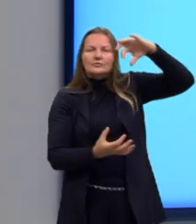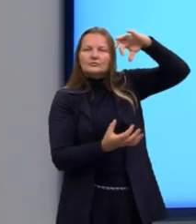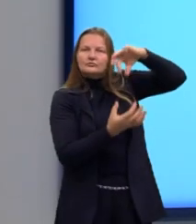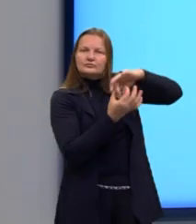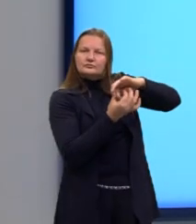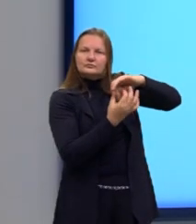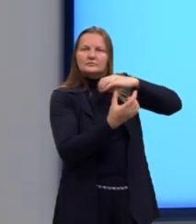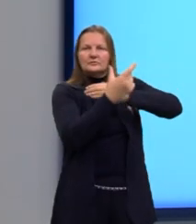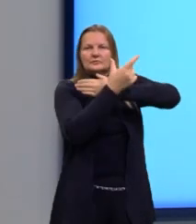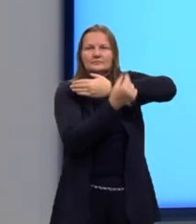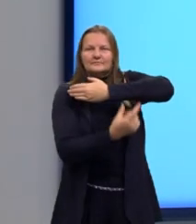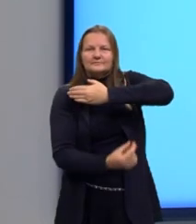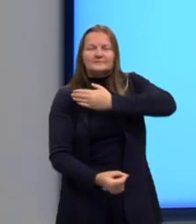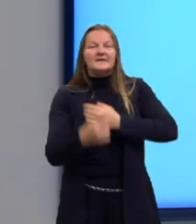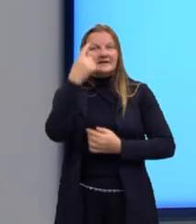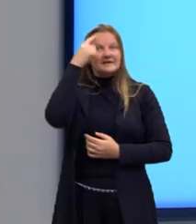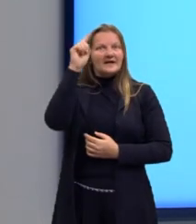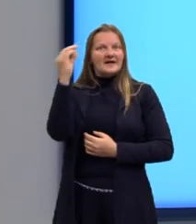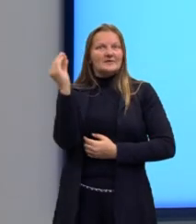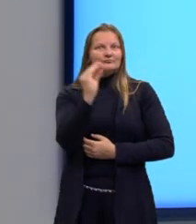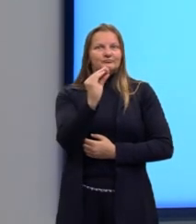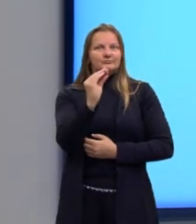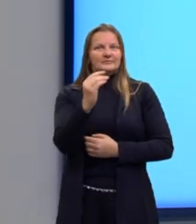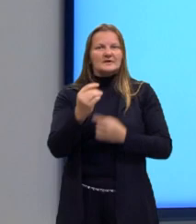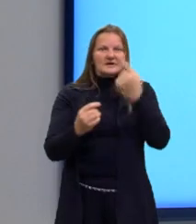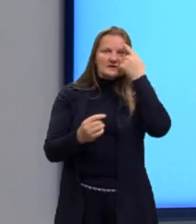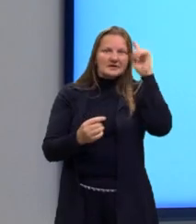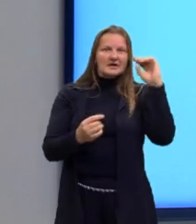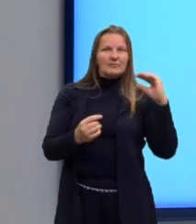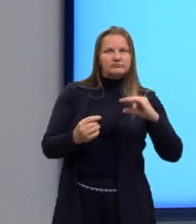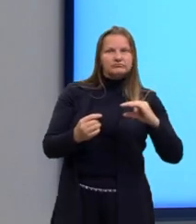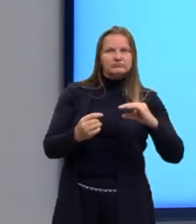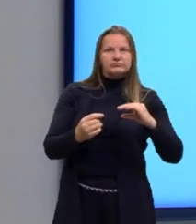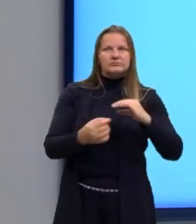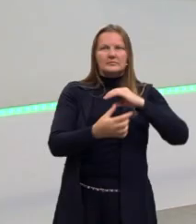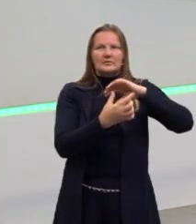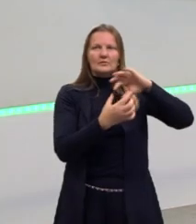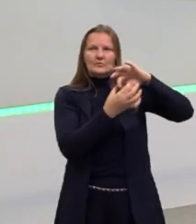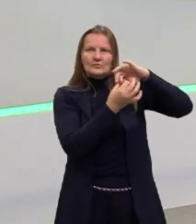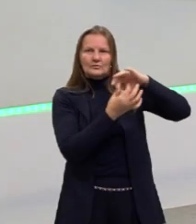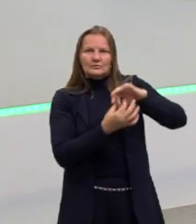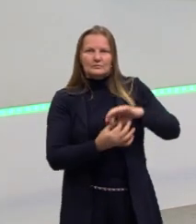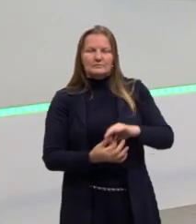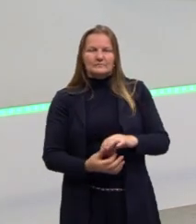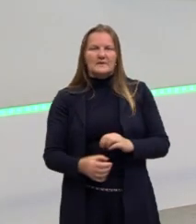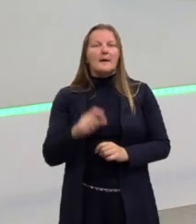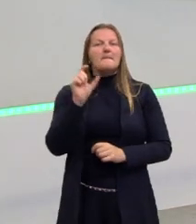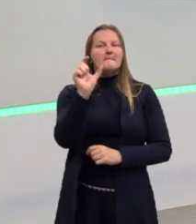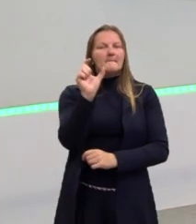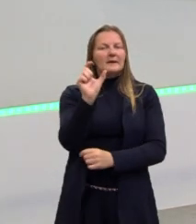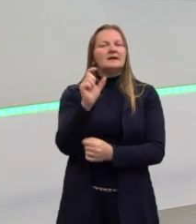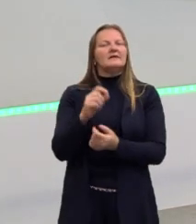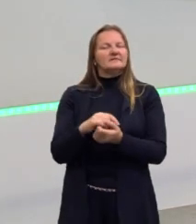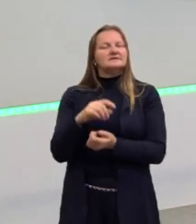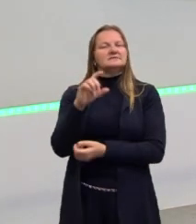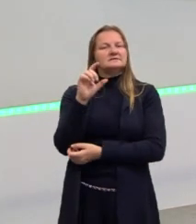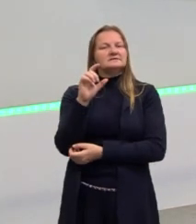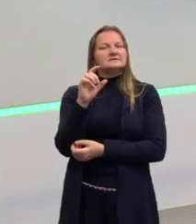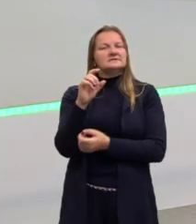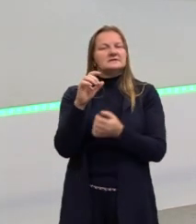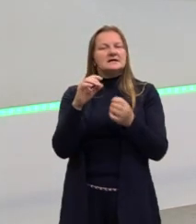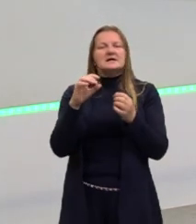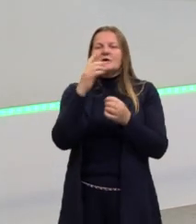as ideias. Quem são elas? São as linking words, ou então as palavras de ligação.